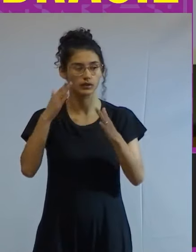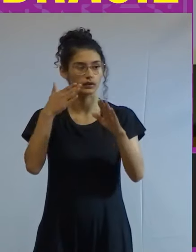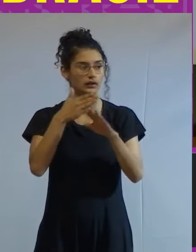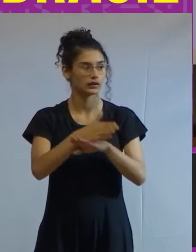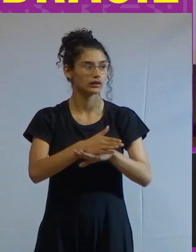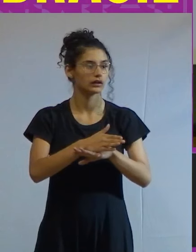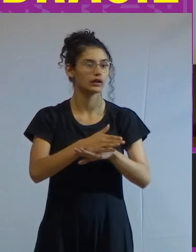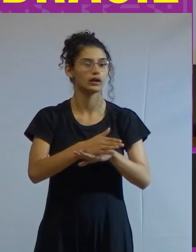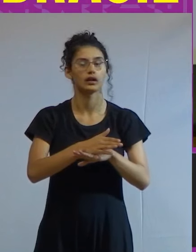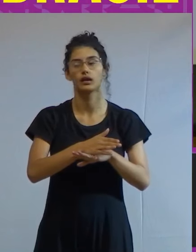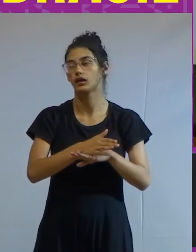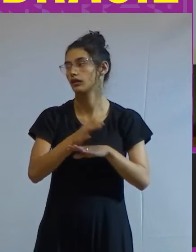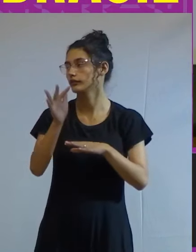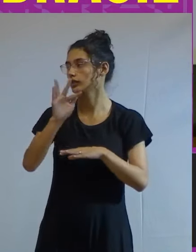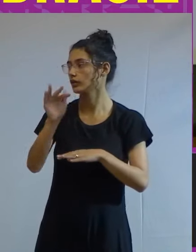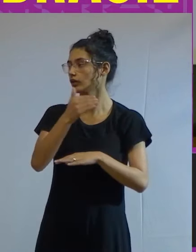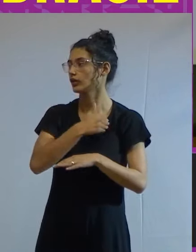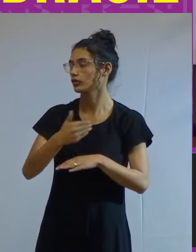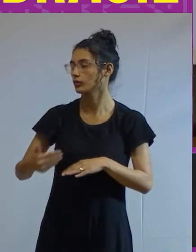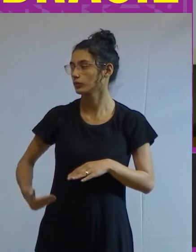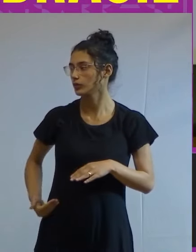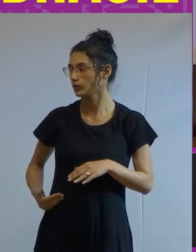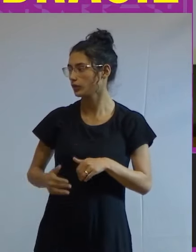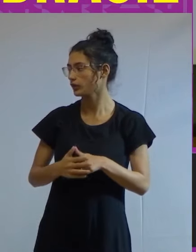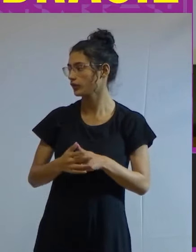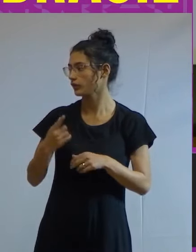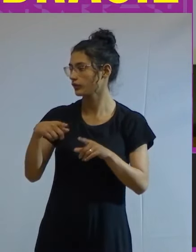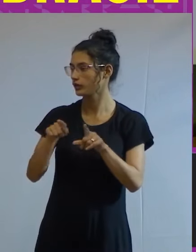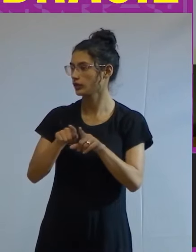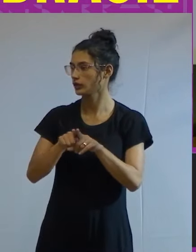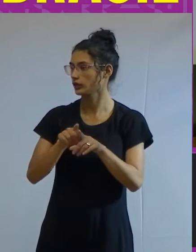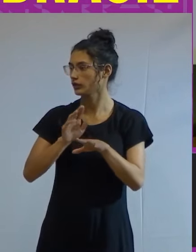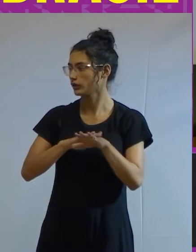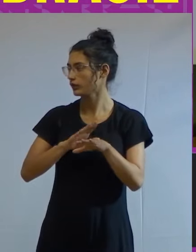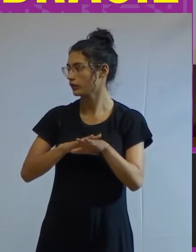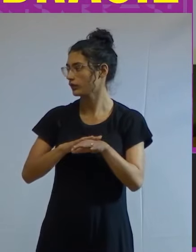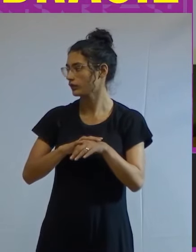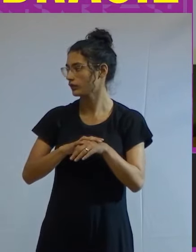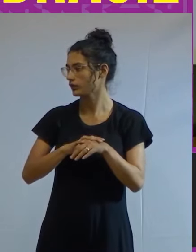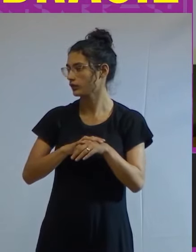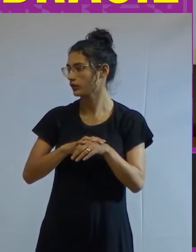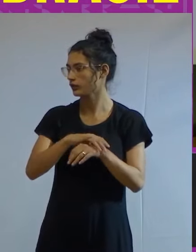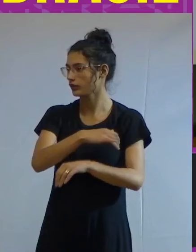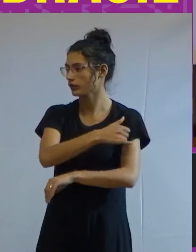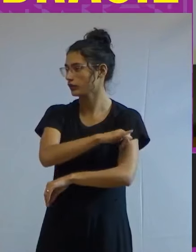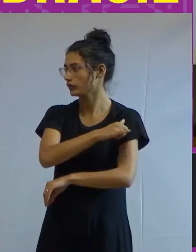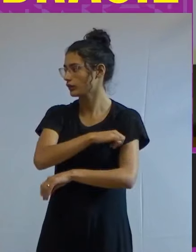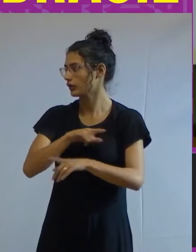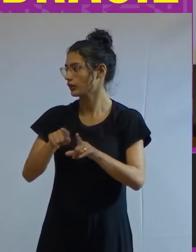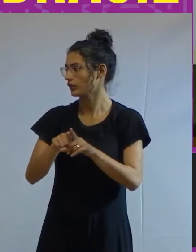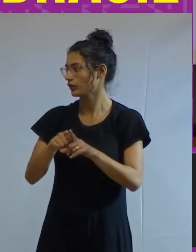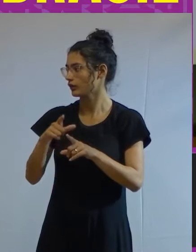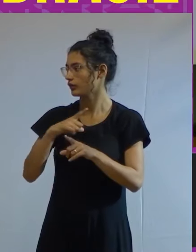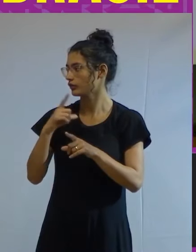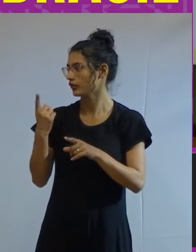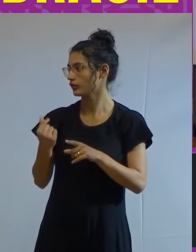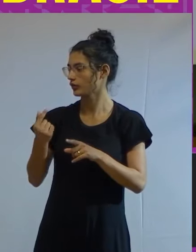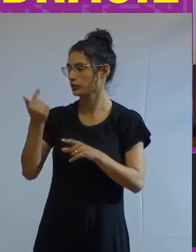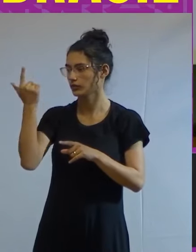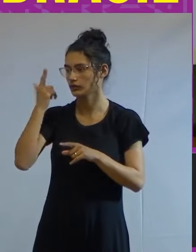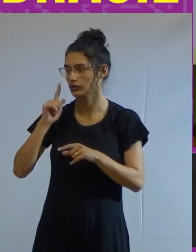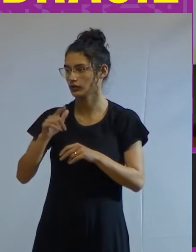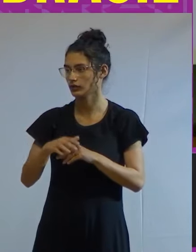eu passei numa universidade pública eu não fui para o FRJ e para a Cefet no Rio de Janeiro porque eu não tinha dinheiro para arcar com esse